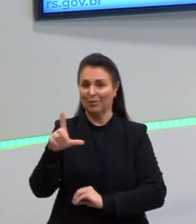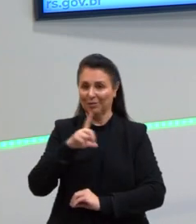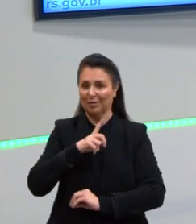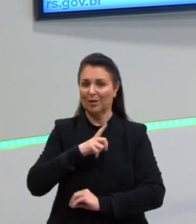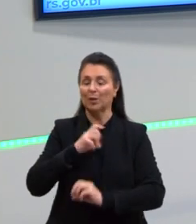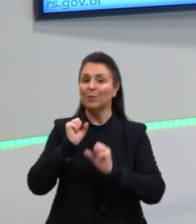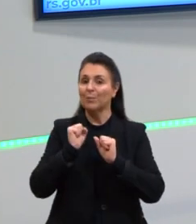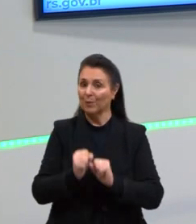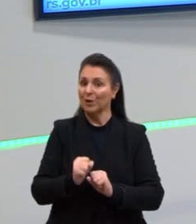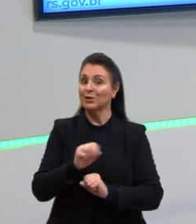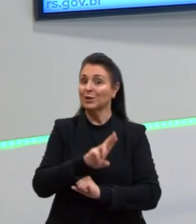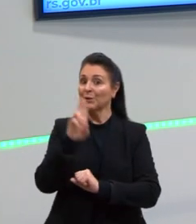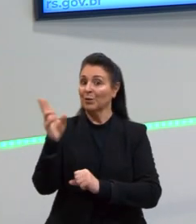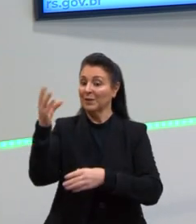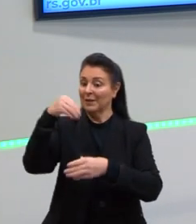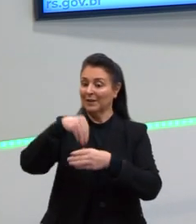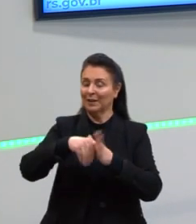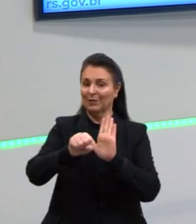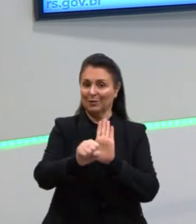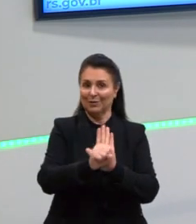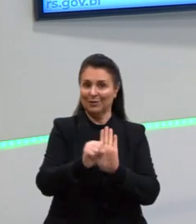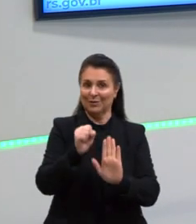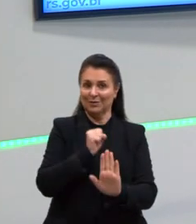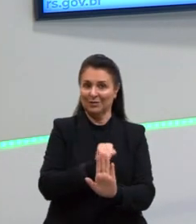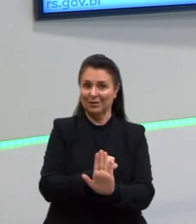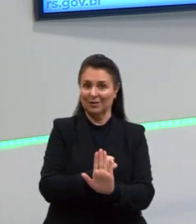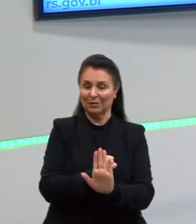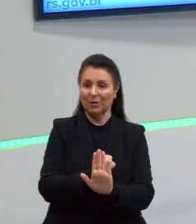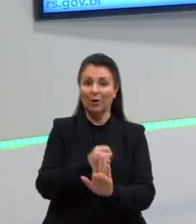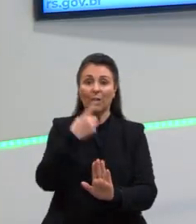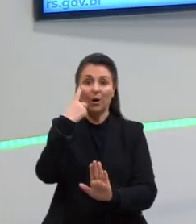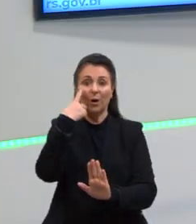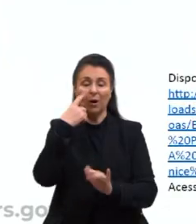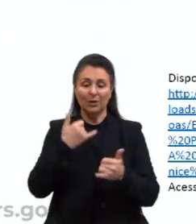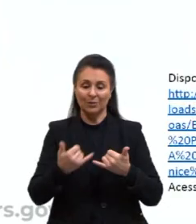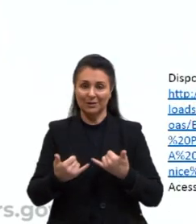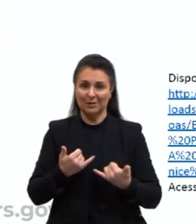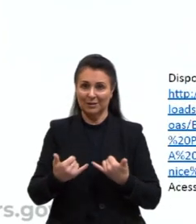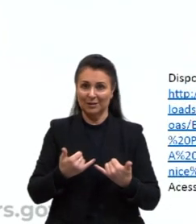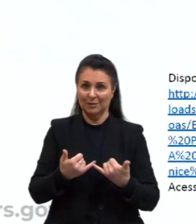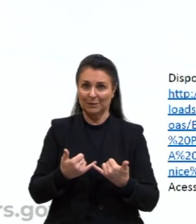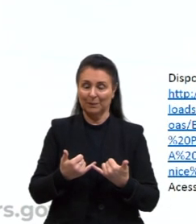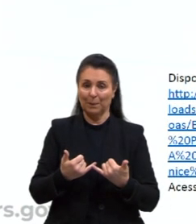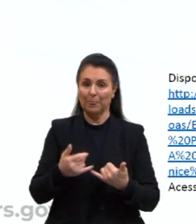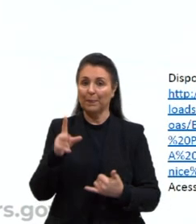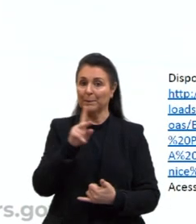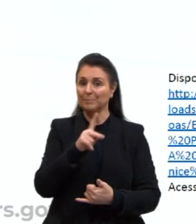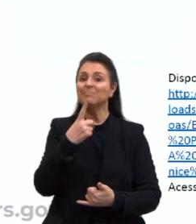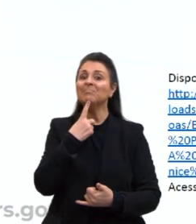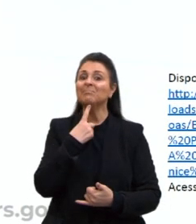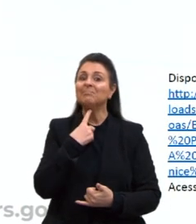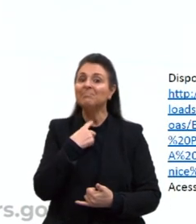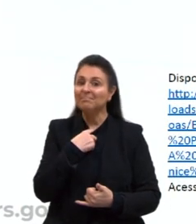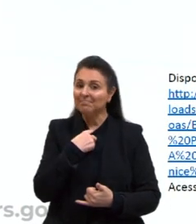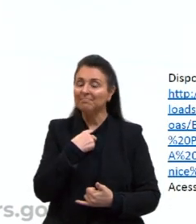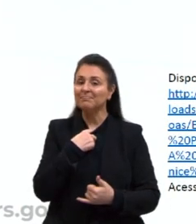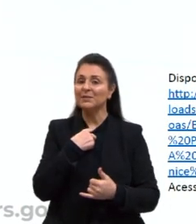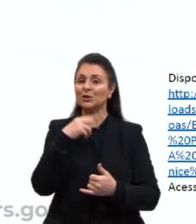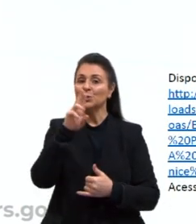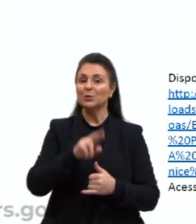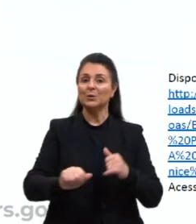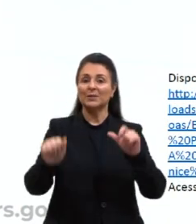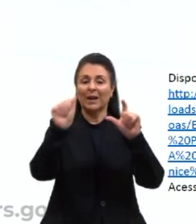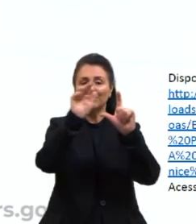nomes dentro do sujeito. Olhem aqui alguns exemplos. Vocês sabem que eu gosto bastante de trabalhar com tirinhas.